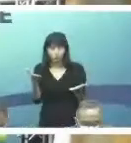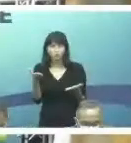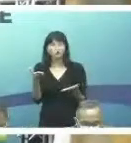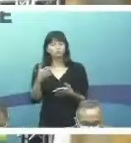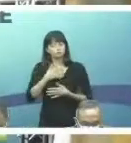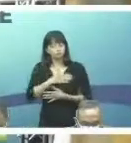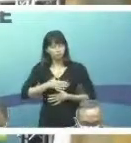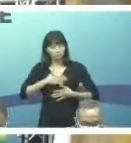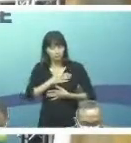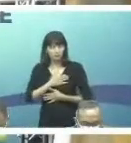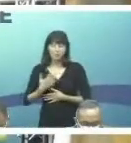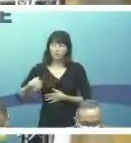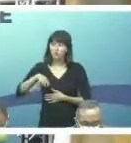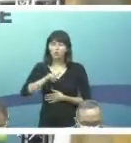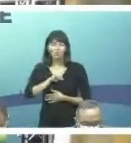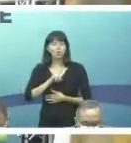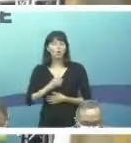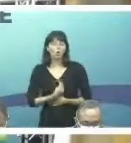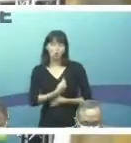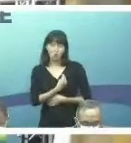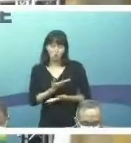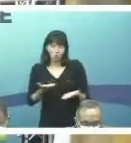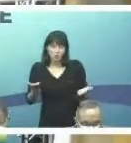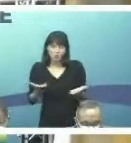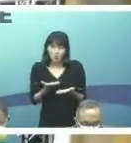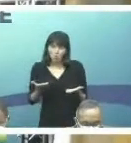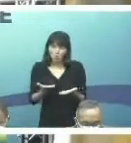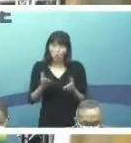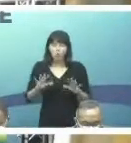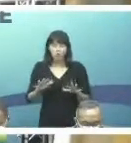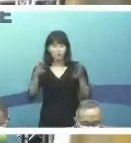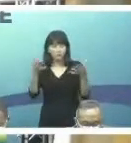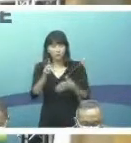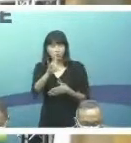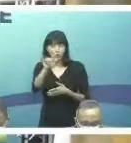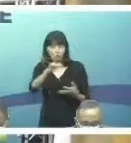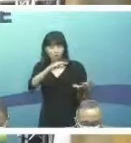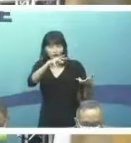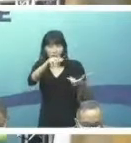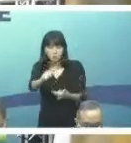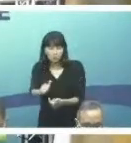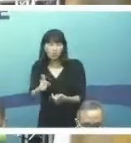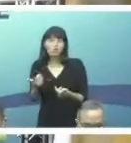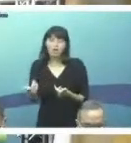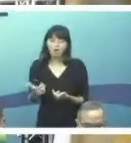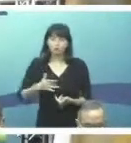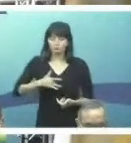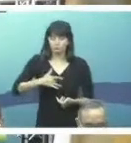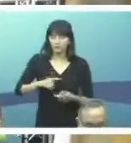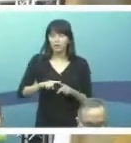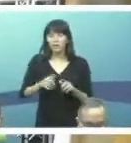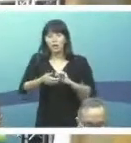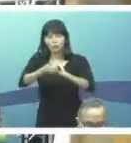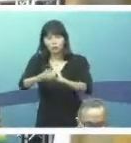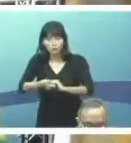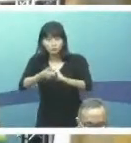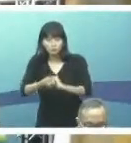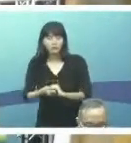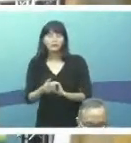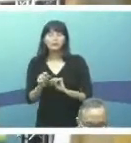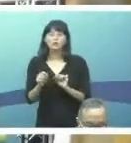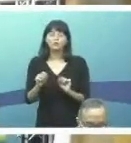com grande prazer que estamos fazendo esse evento no Dia Mundial de TB. Eu quero cumprimentar o nosso